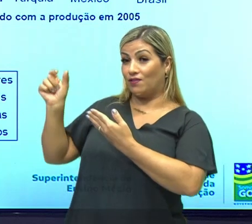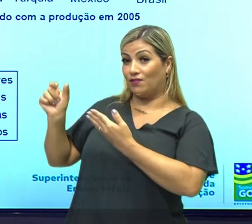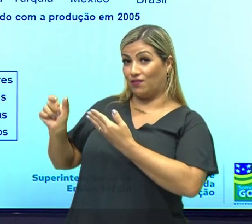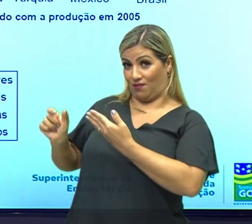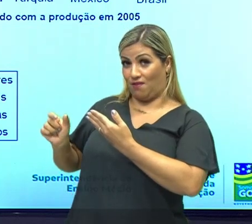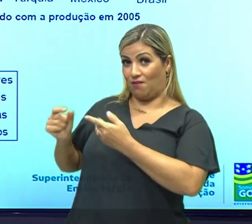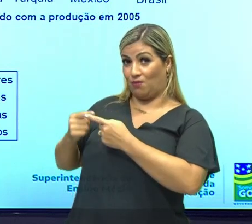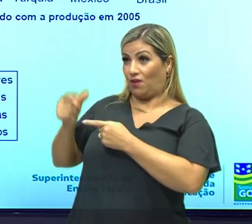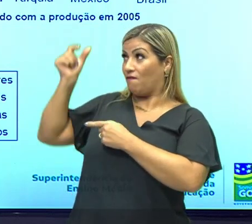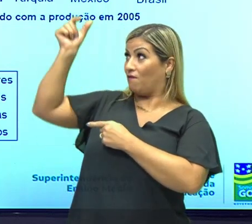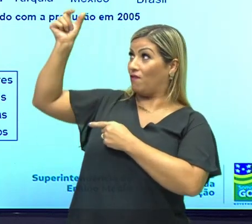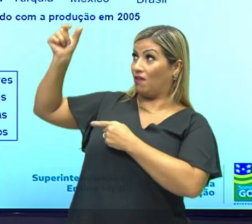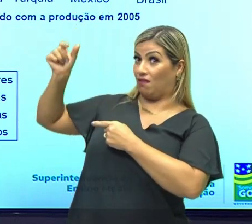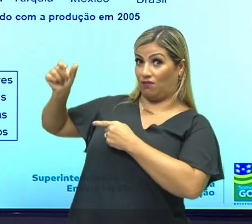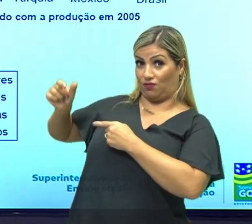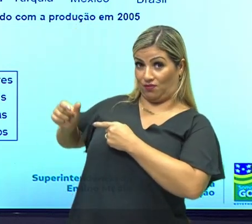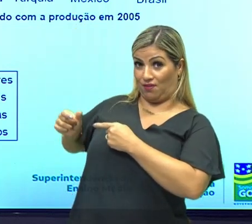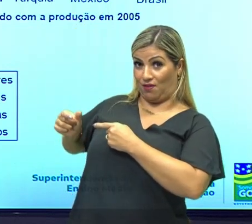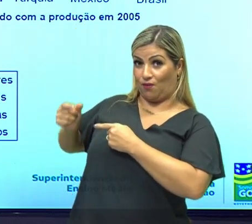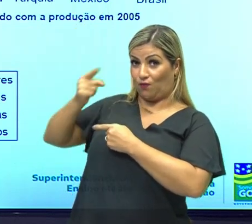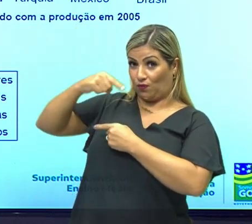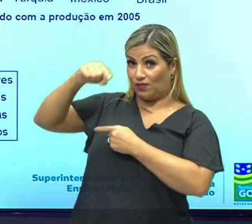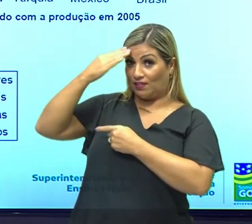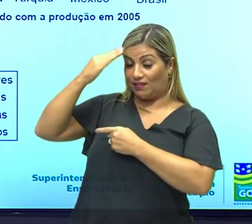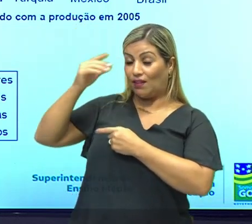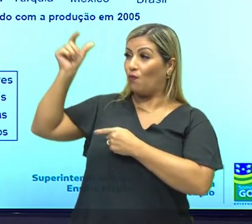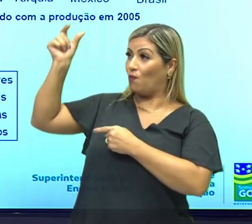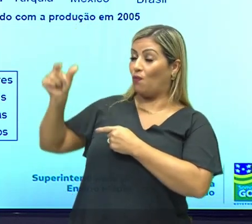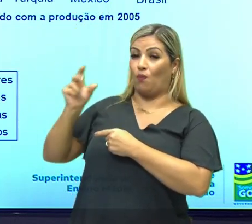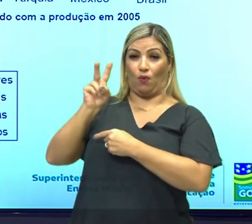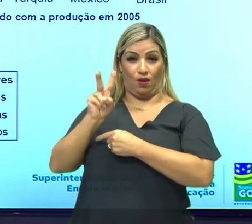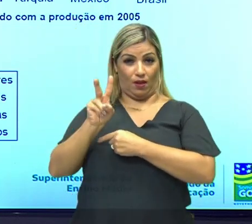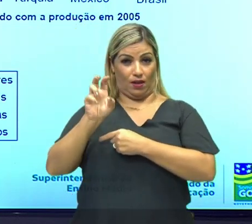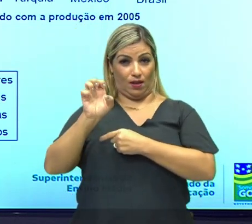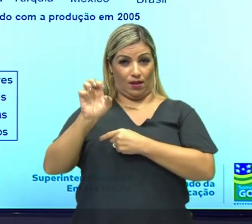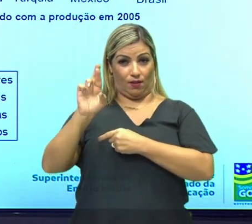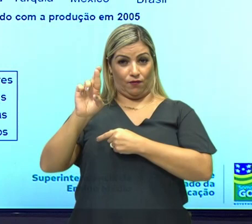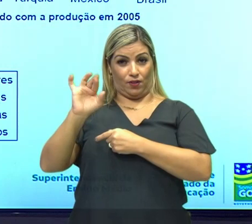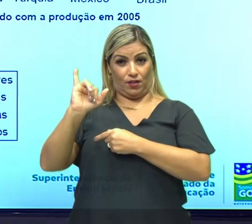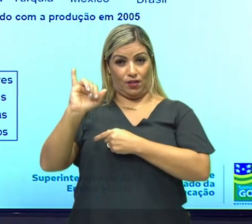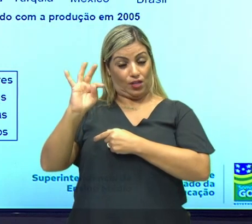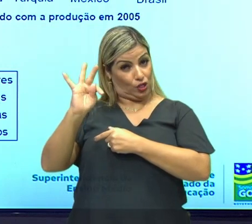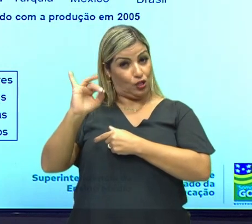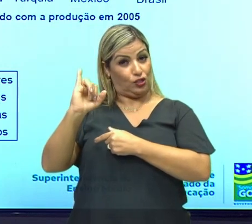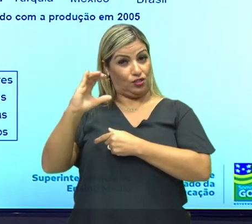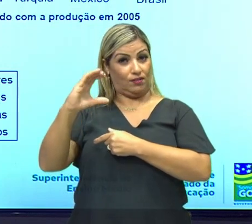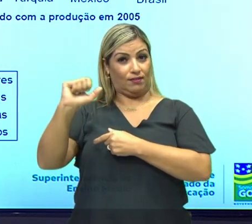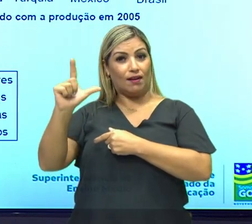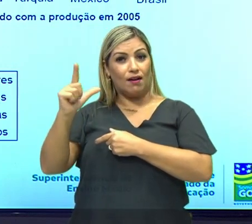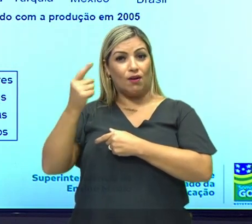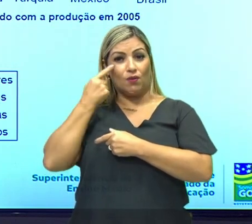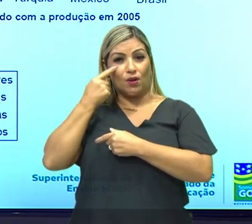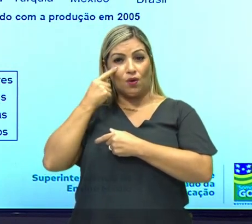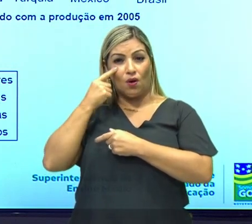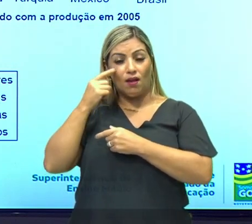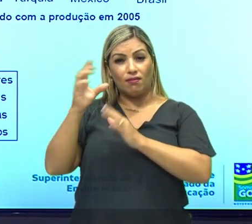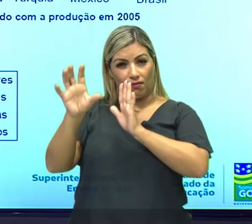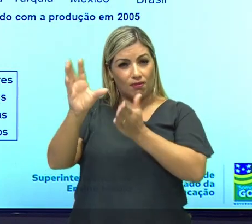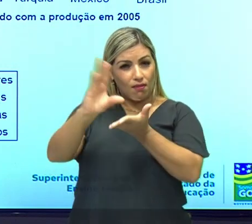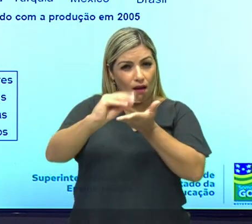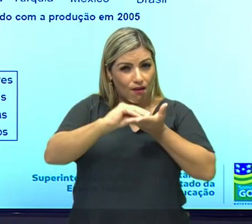vertical, tá bom? É isso que eu quero que você fala. Agora, mais importante, eu quero que você também olhe para esses dados.